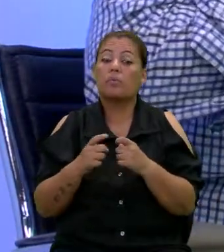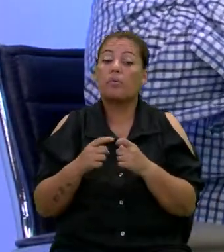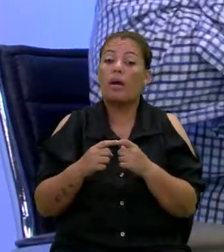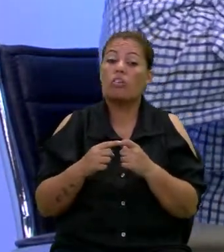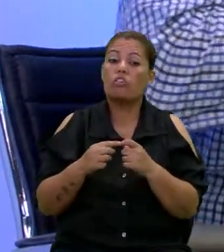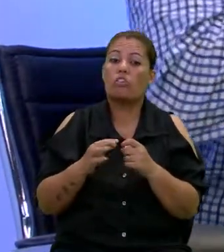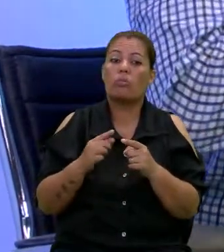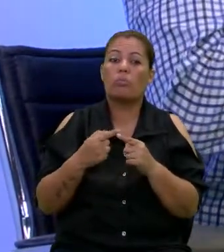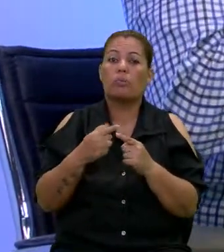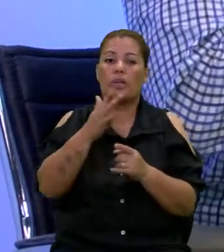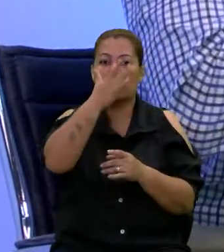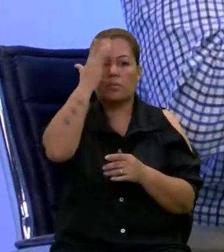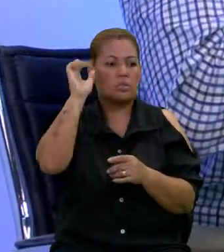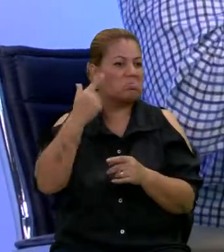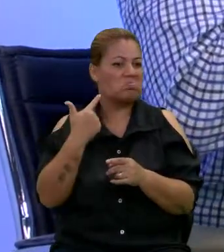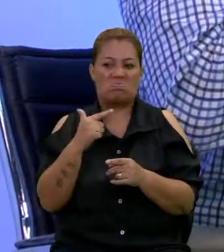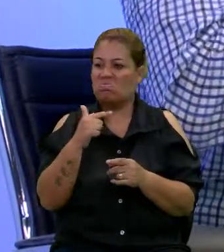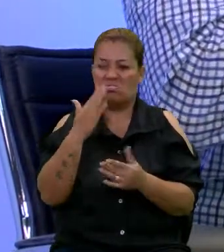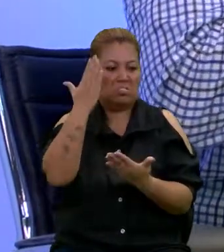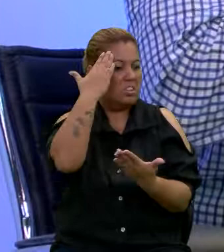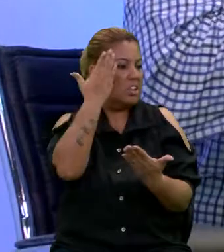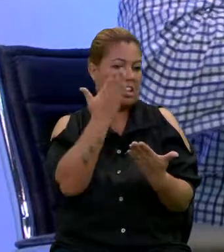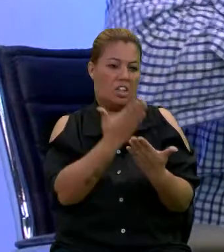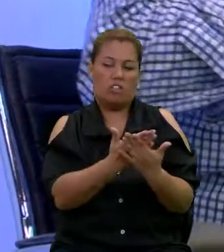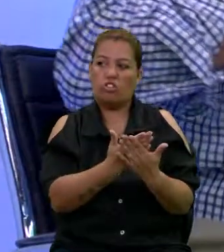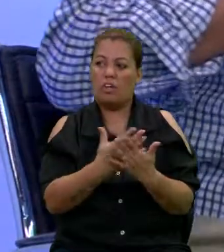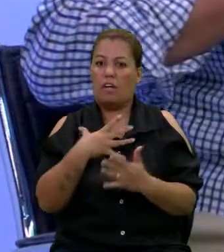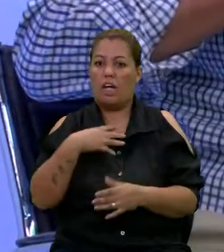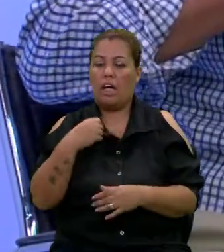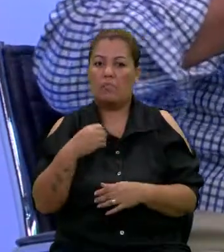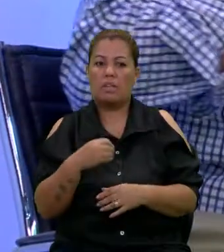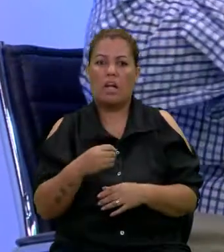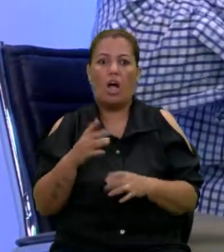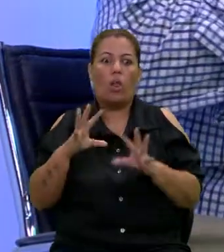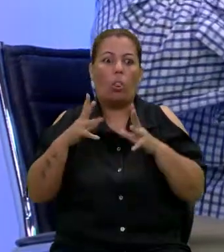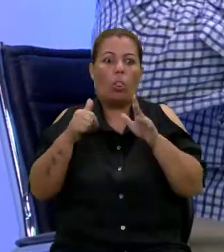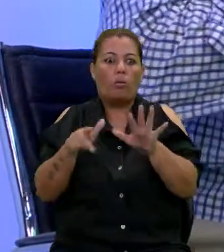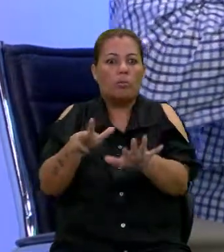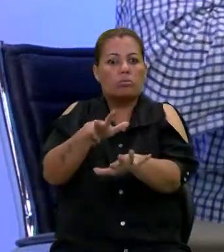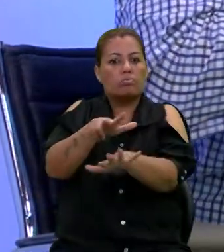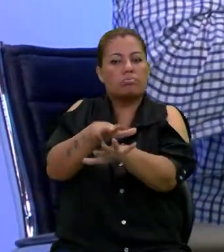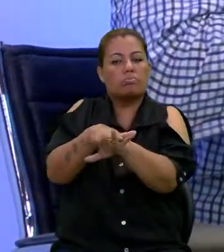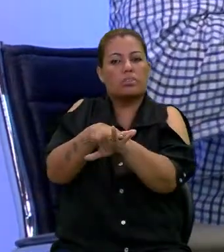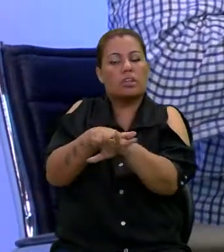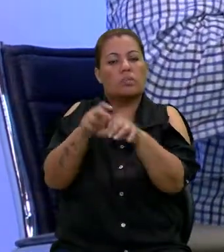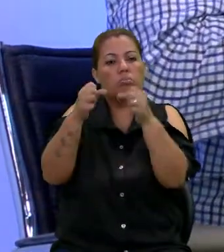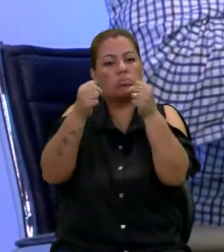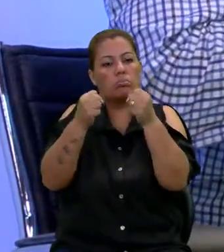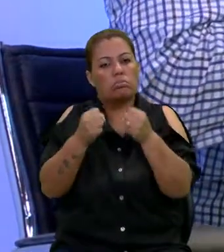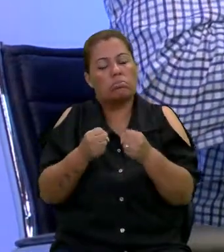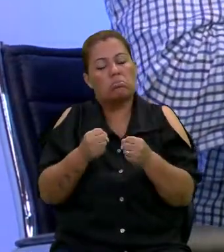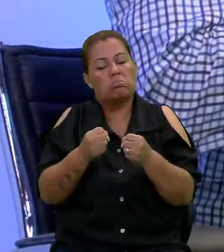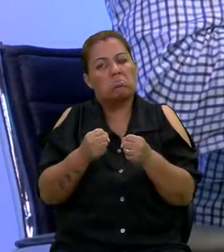não acreditavam que aquela menina totalmente paralisada pudesse